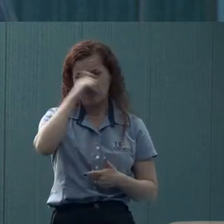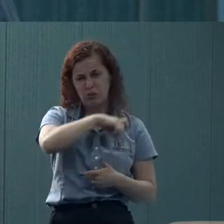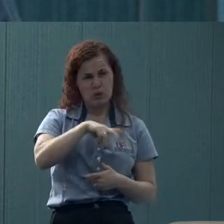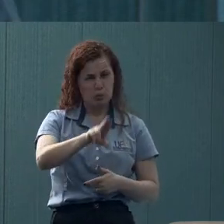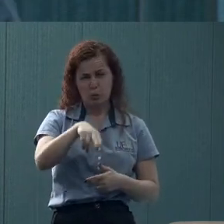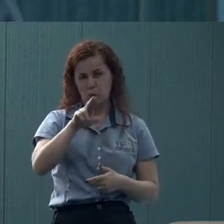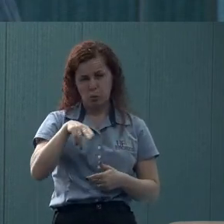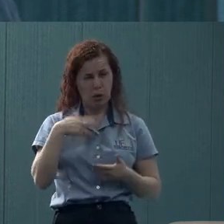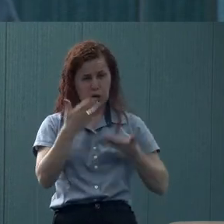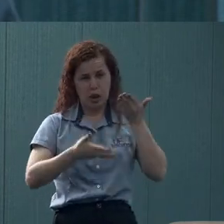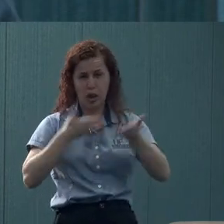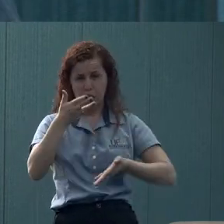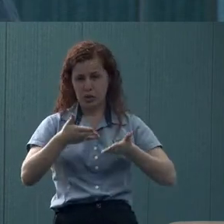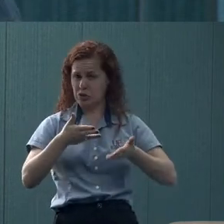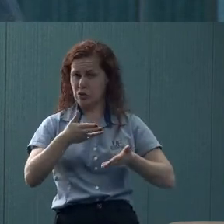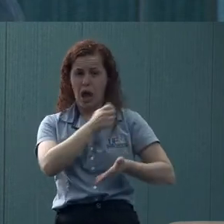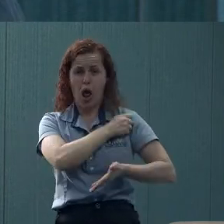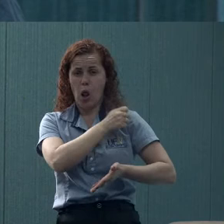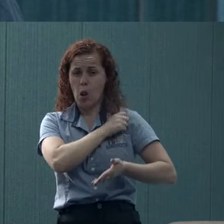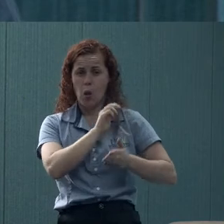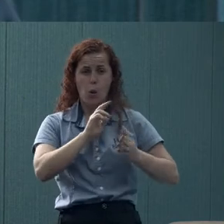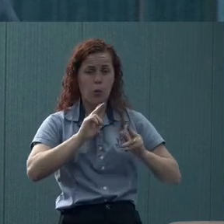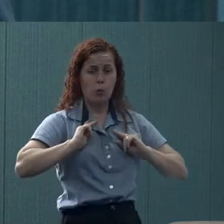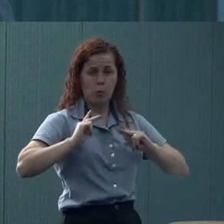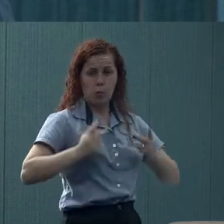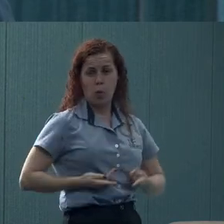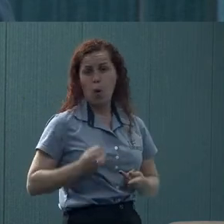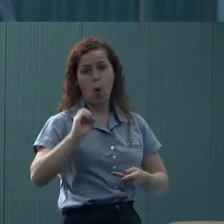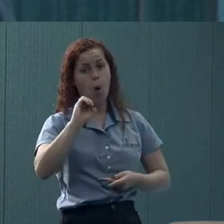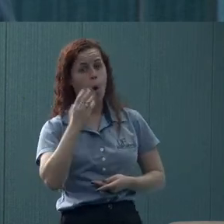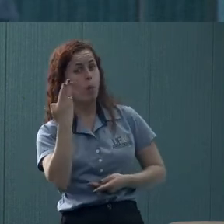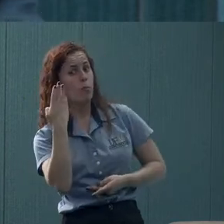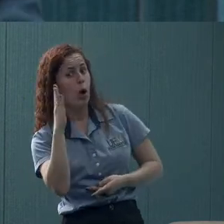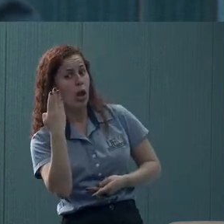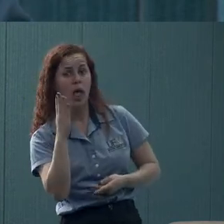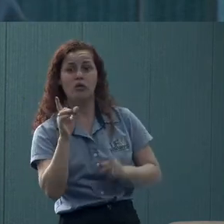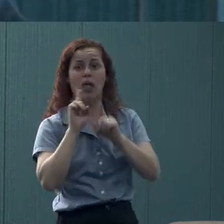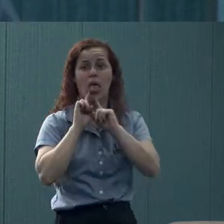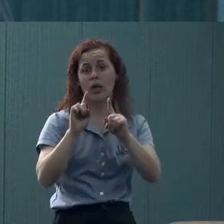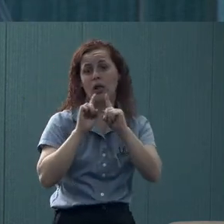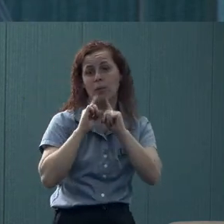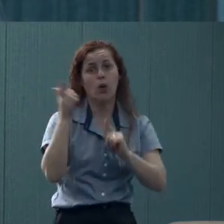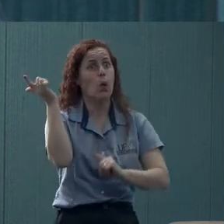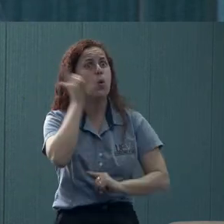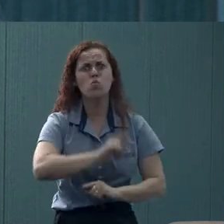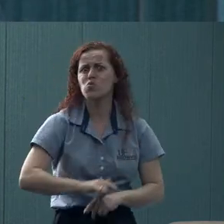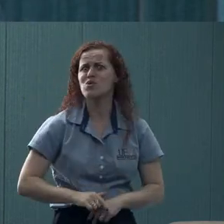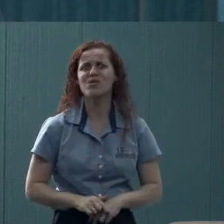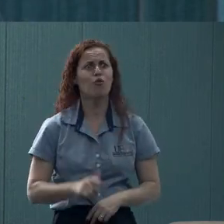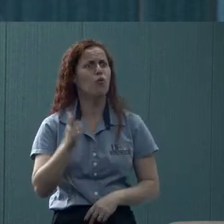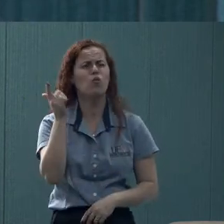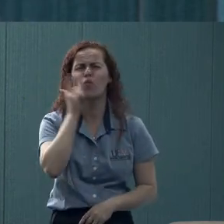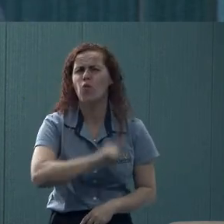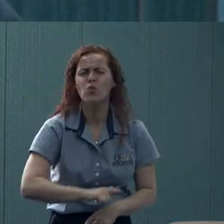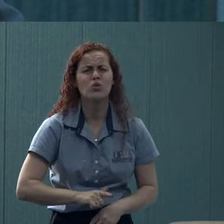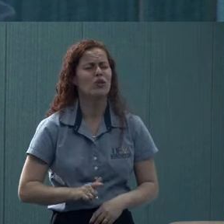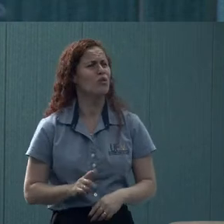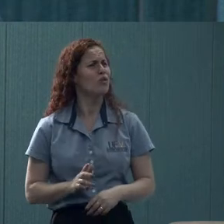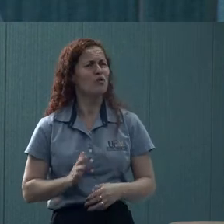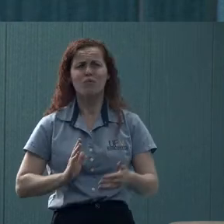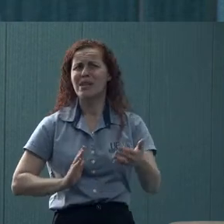nunca atendi um estudante da humanas, ou mesmo, às vezes, da biológicas, que tem esse tipo de queixa de eu não consigo, eu não vou chegar lá.